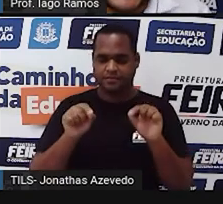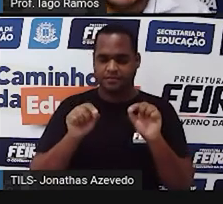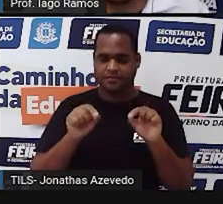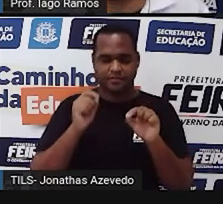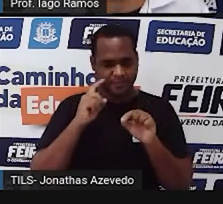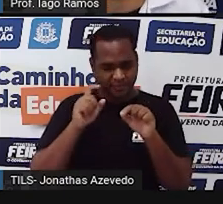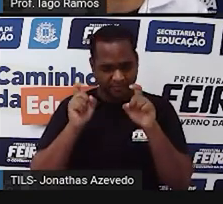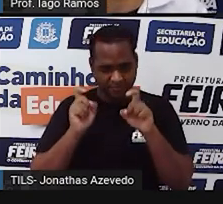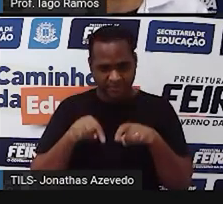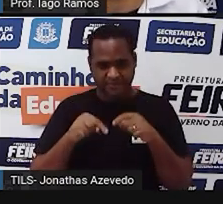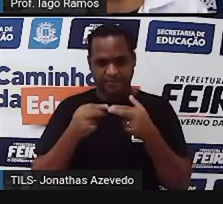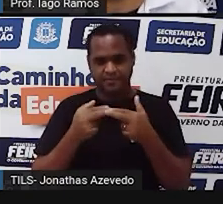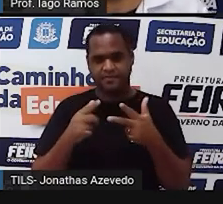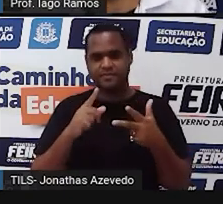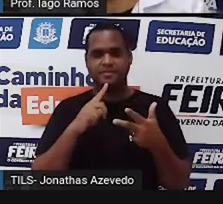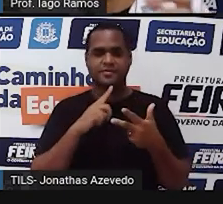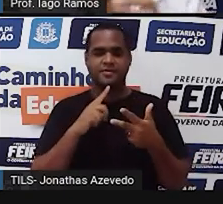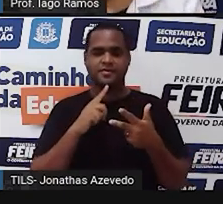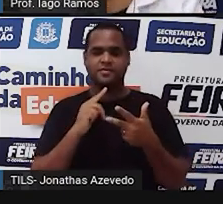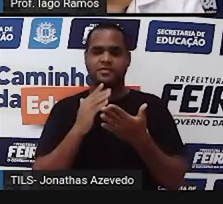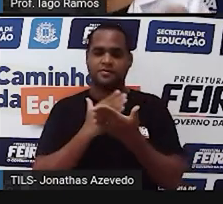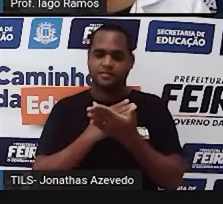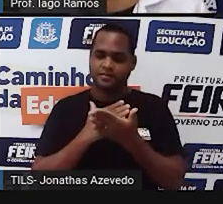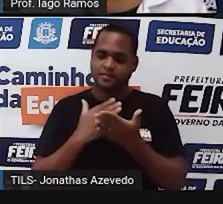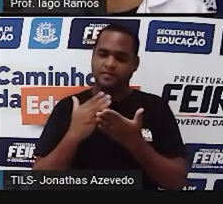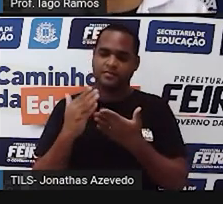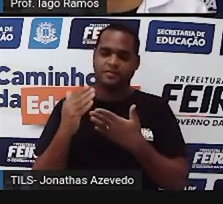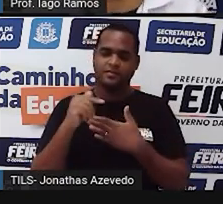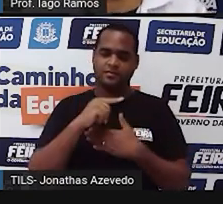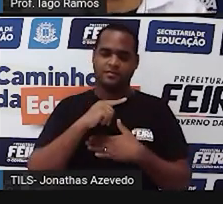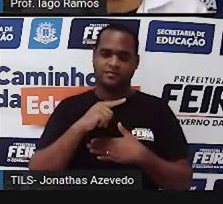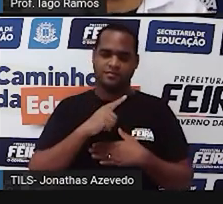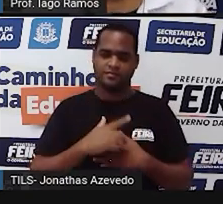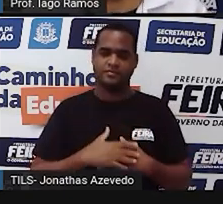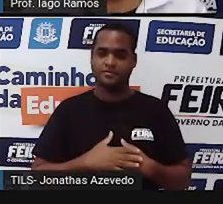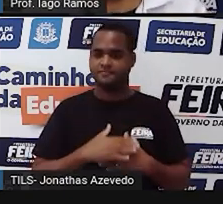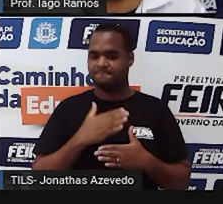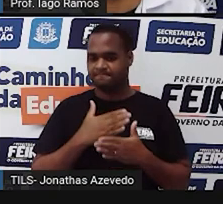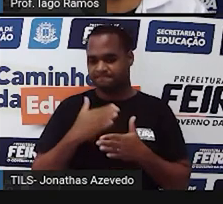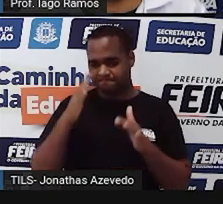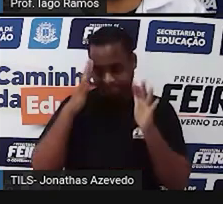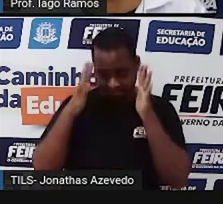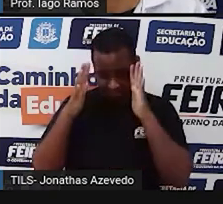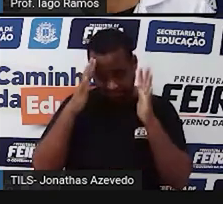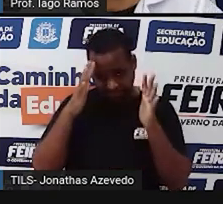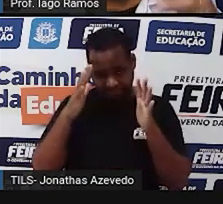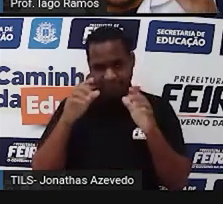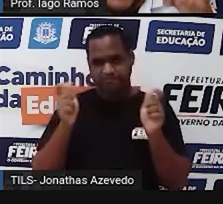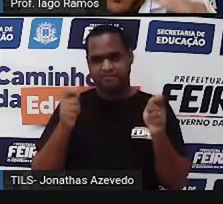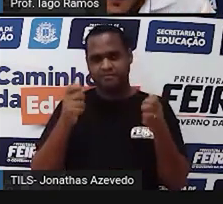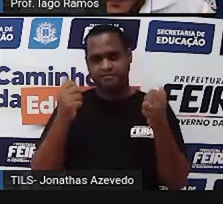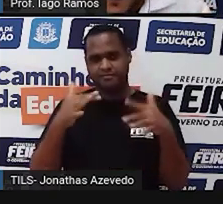clicar, certo? E você vai ser levado para interagir com esse material, certo?